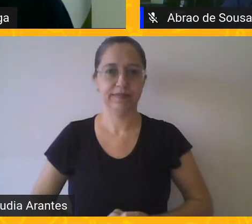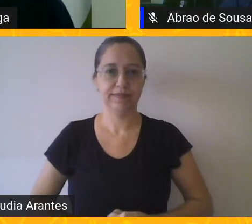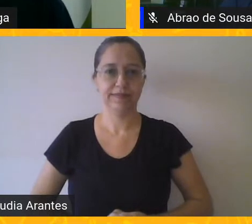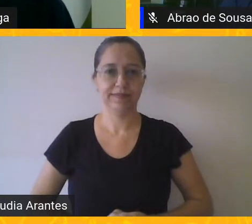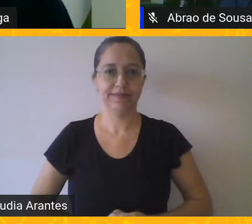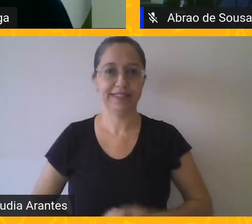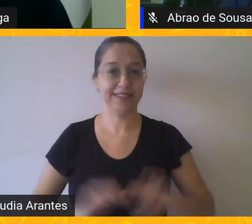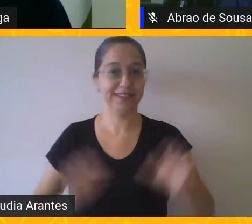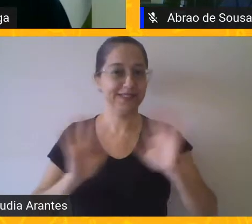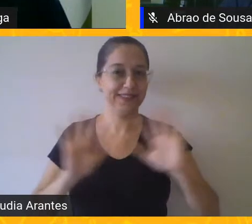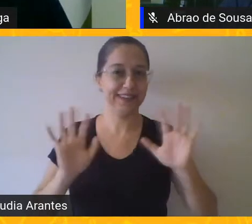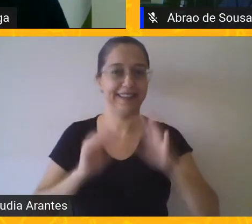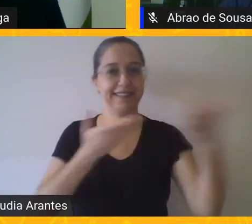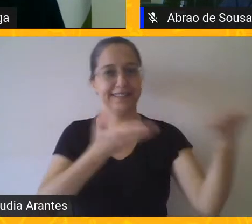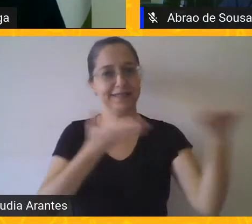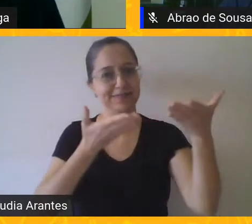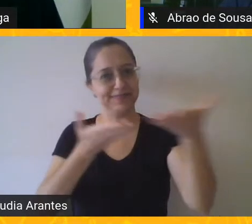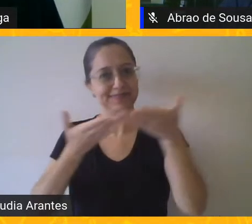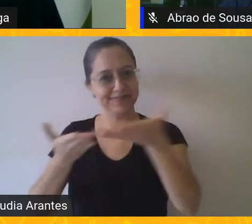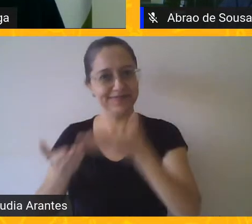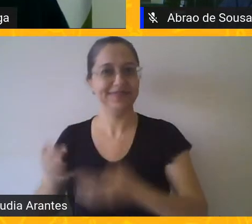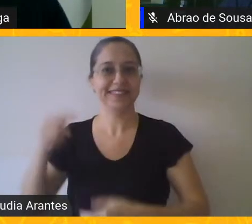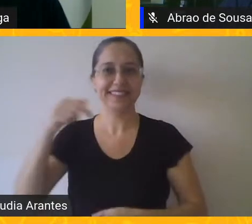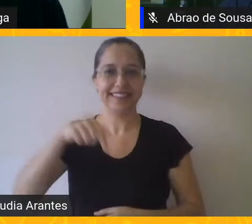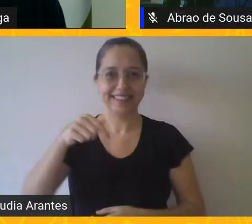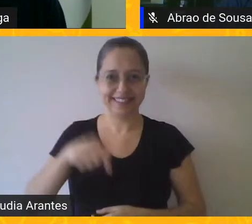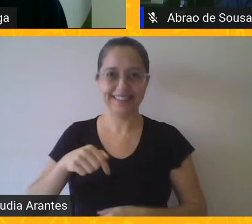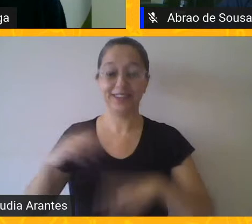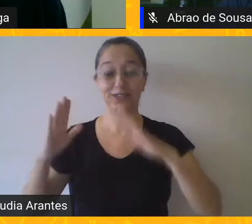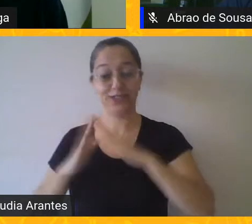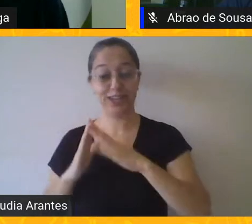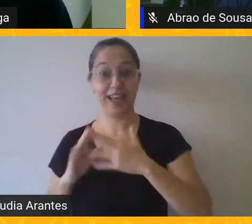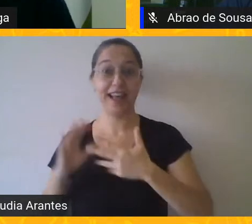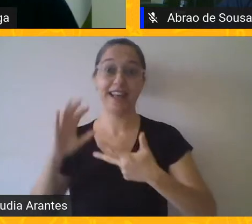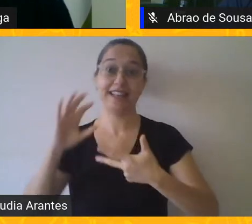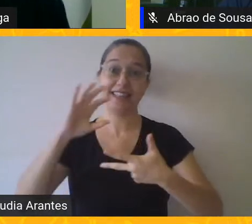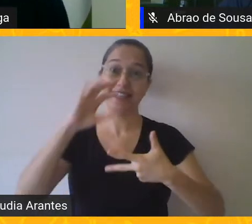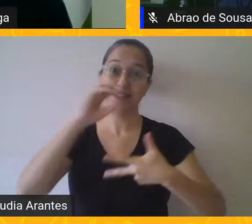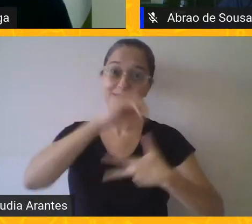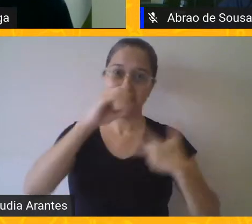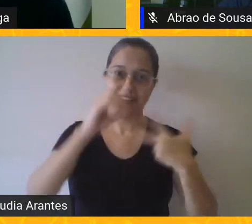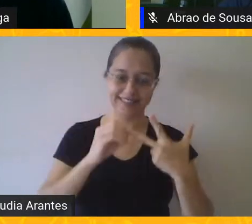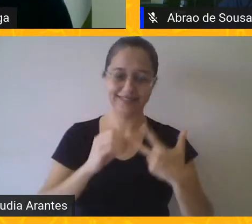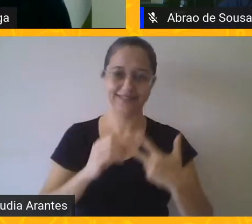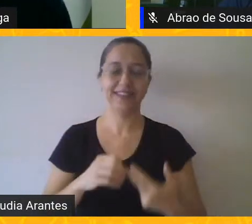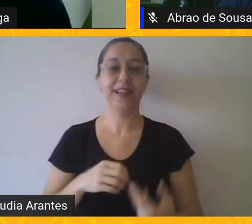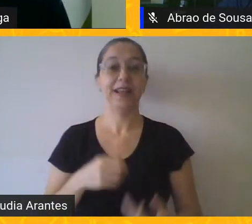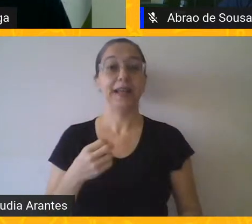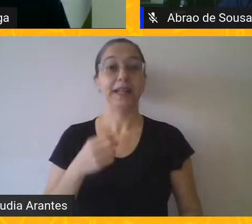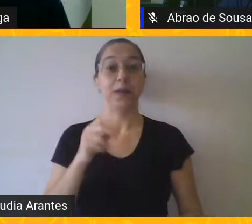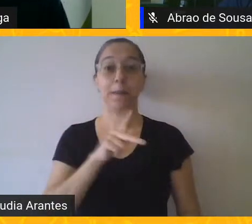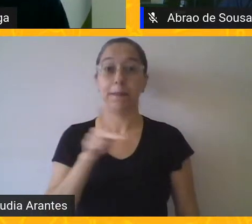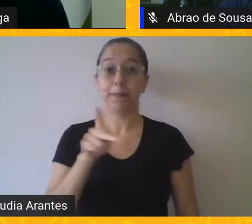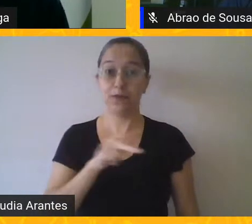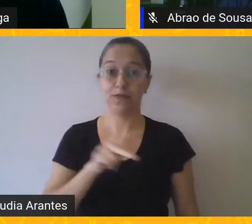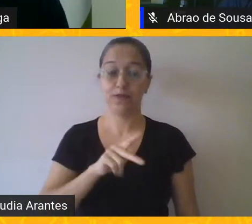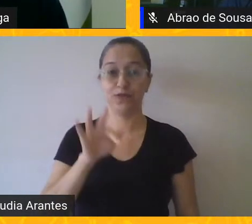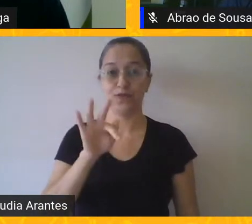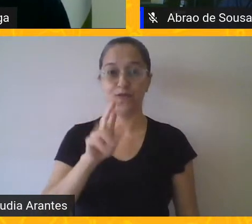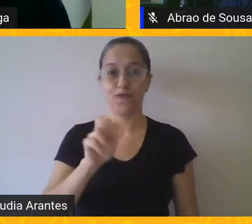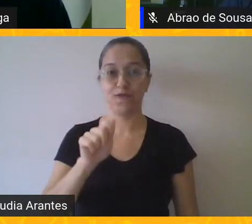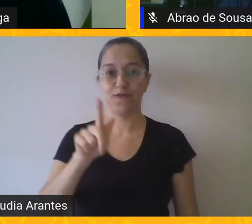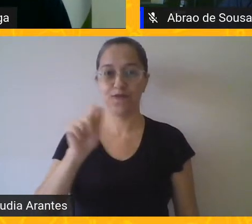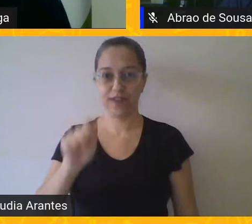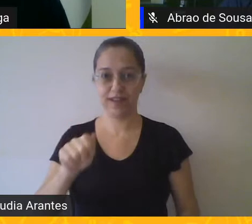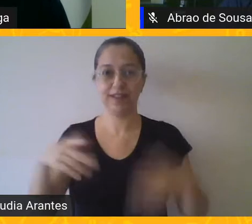Olá, sejam todos muito bem-vindos ao Todo de Casa no Enem. Eu sou o professor Wellington Fraga e hoje a gente está aqui